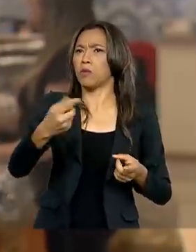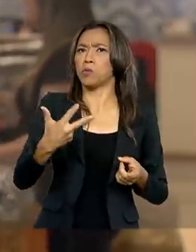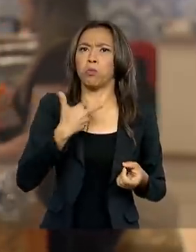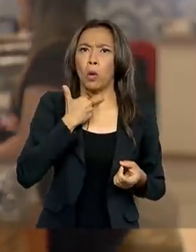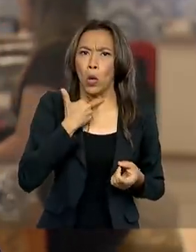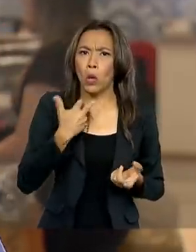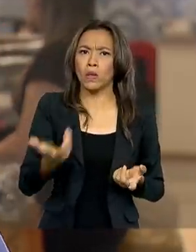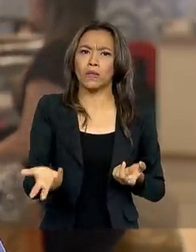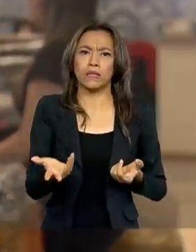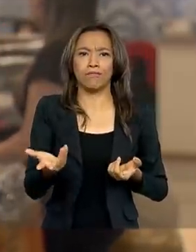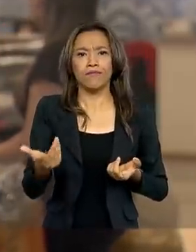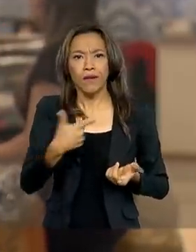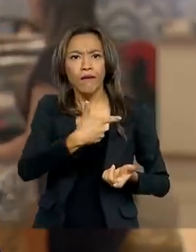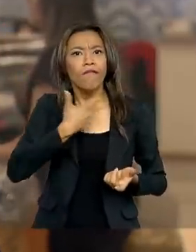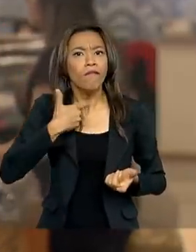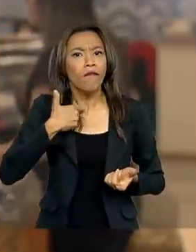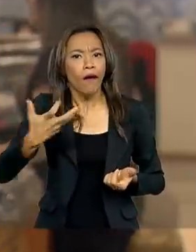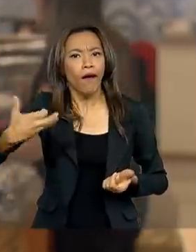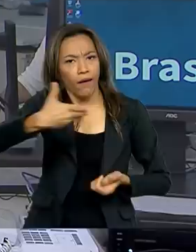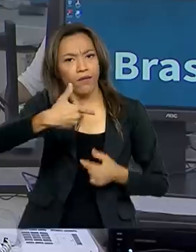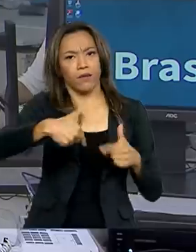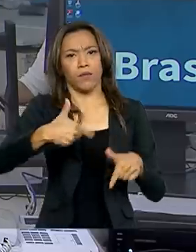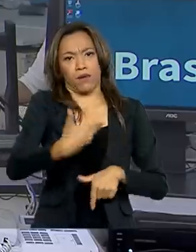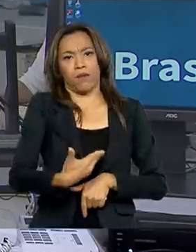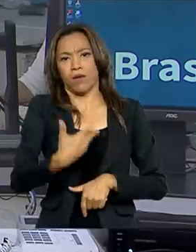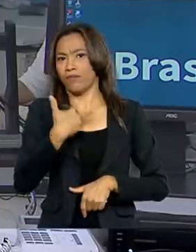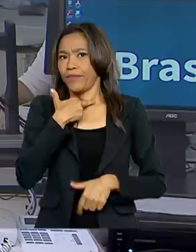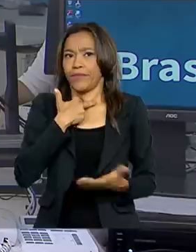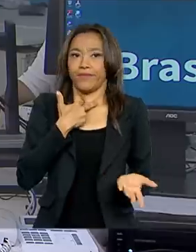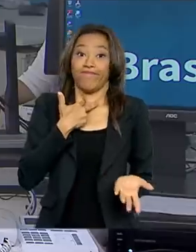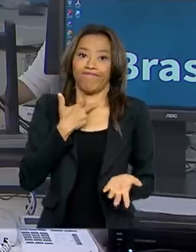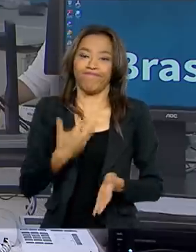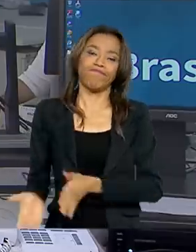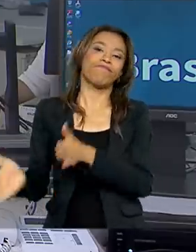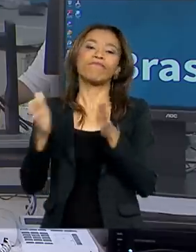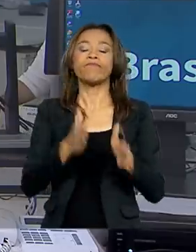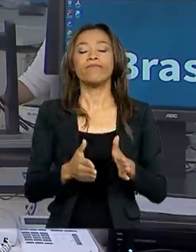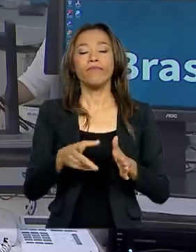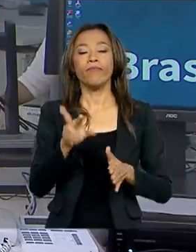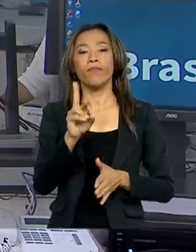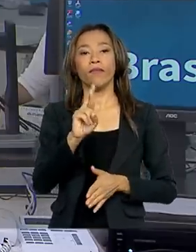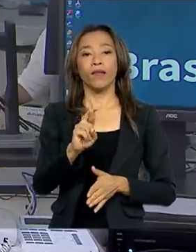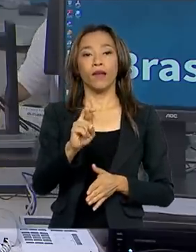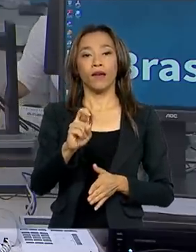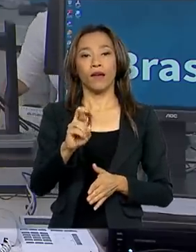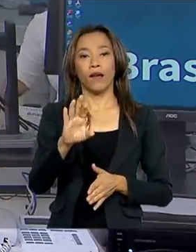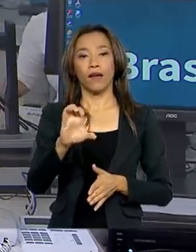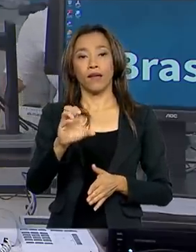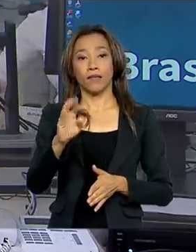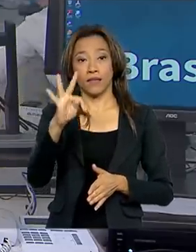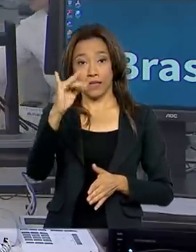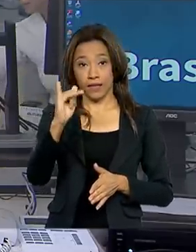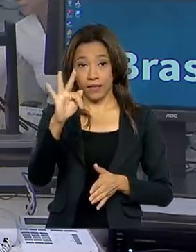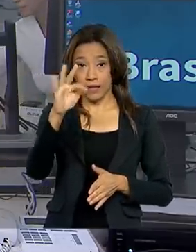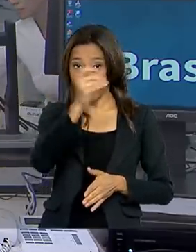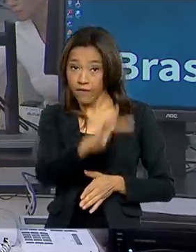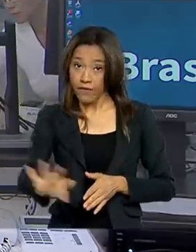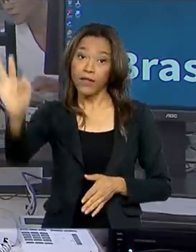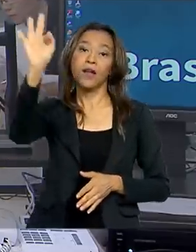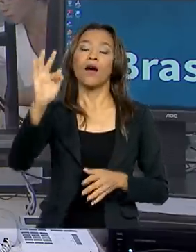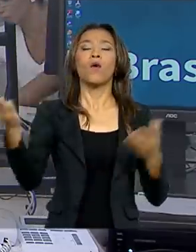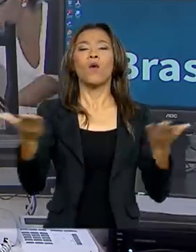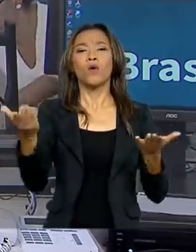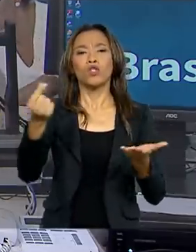que fechar. E o funcionário, mesmo que queira trabalhar, não pode. A Receita Federal libera hoje o pagamento do sexto lote de restituição do